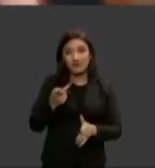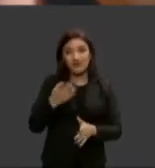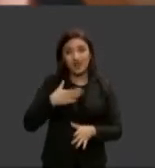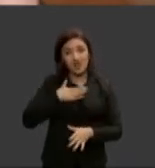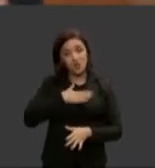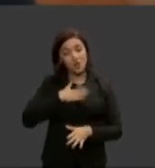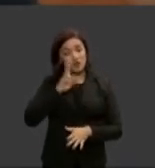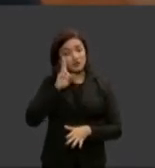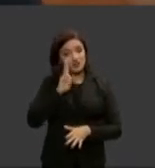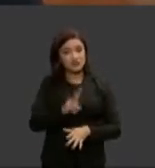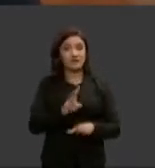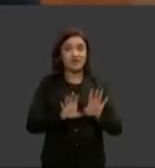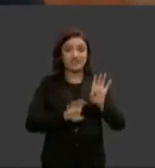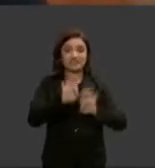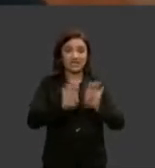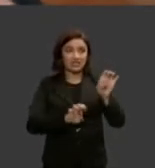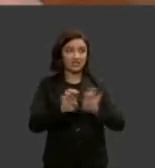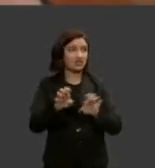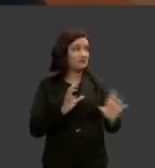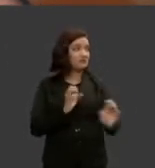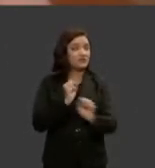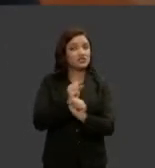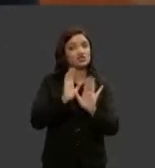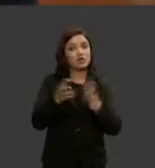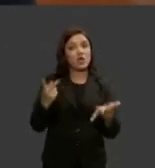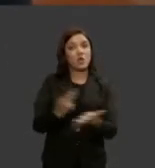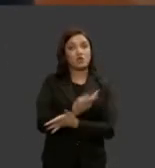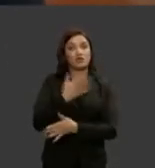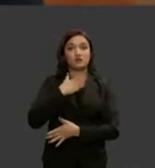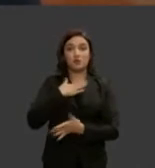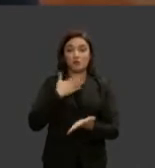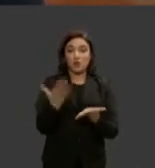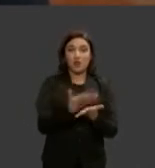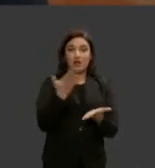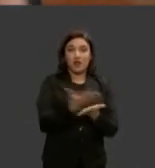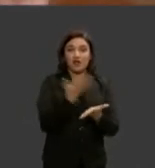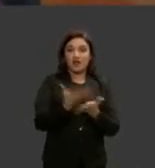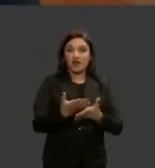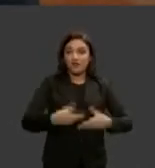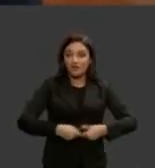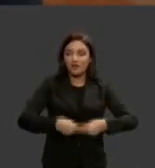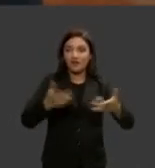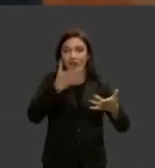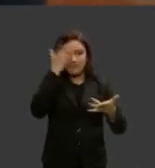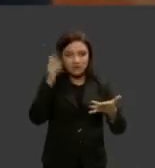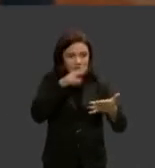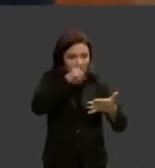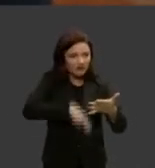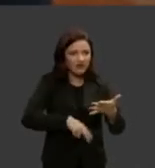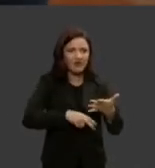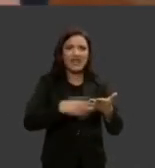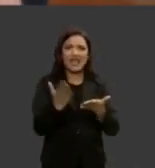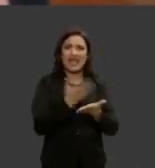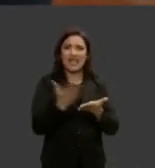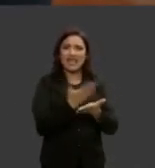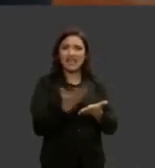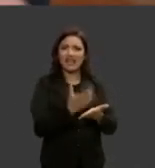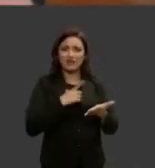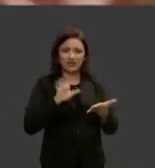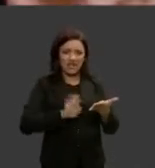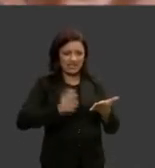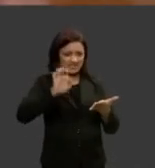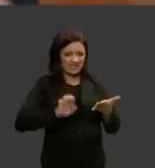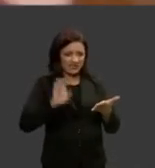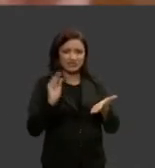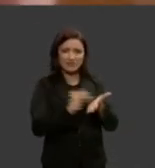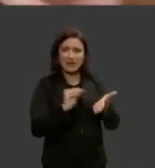e já aconteceu de um livro meu ter tantos números que alguém abriu lá e disse poxa mas ela é da contabilidade da estatística